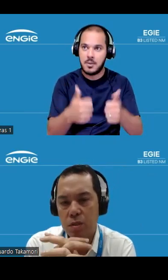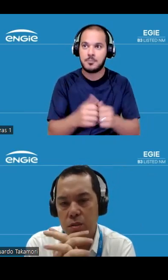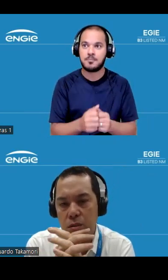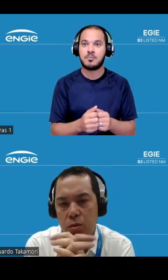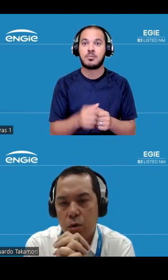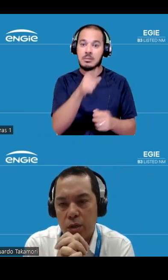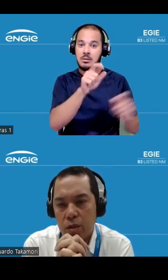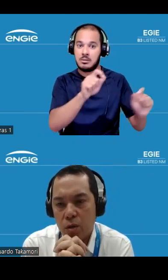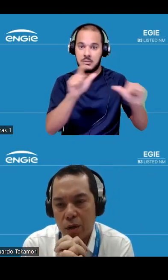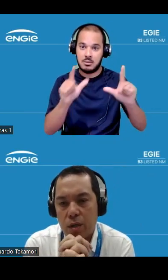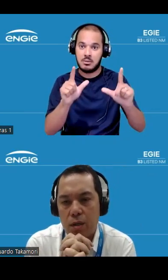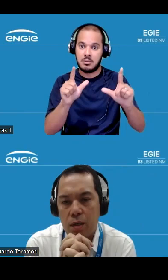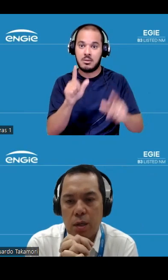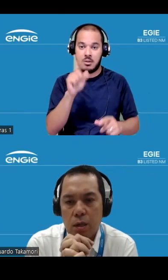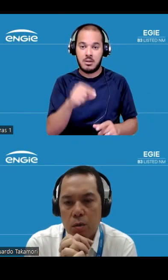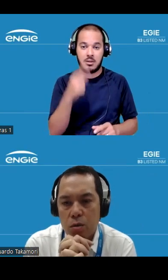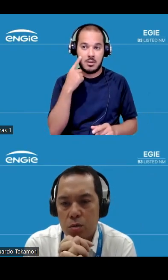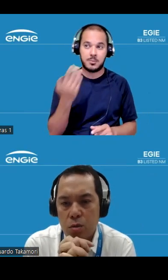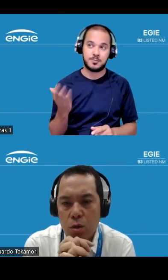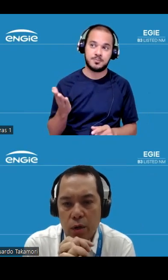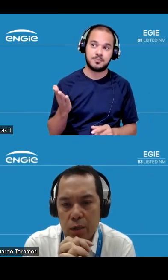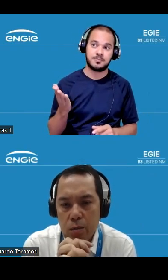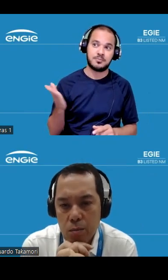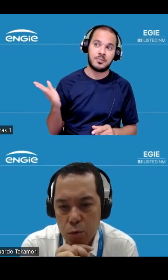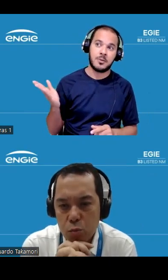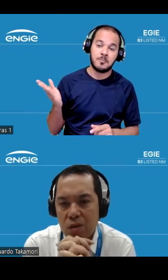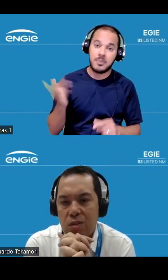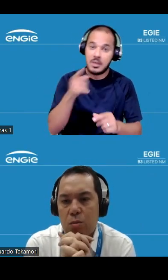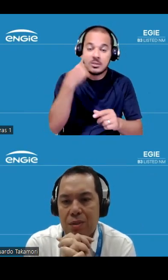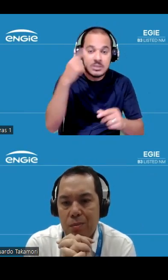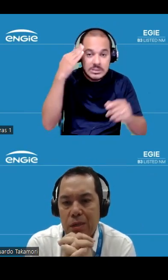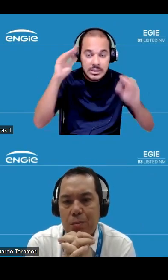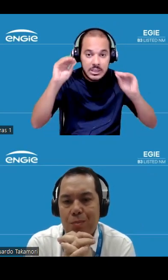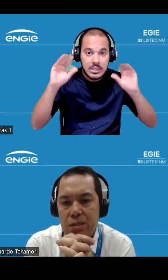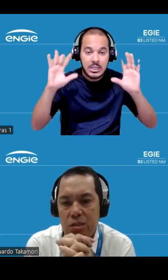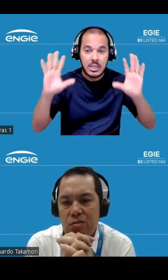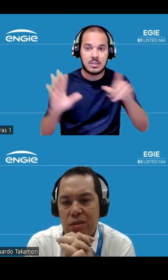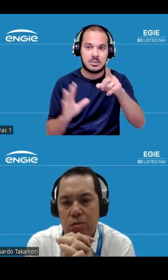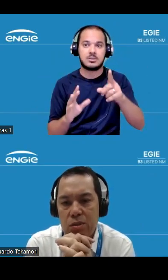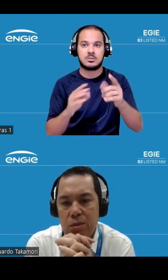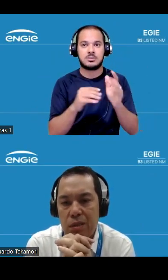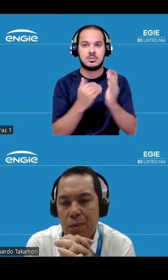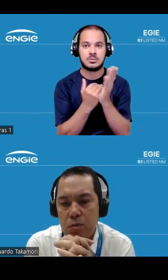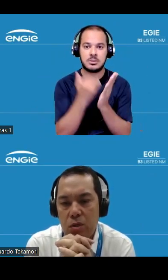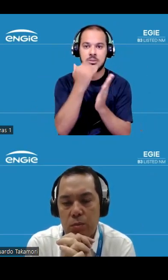vocês ROE e ROIC o nosso ROE costumava estar no patamar bastante elevado acima até mesmo de 30